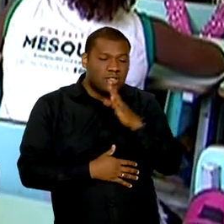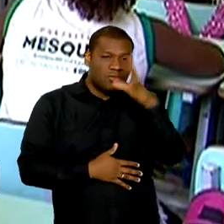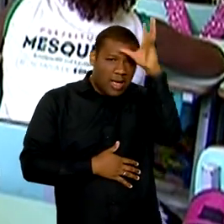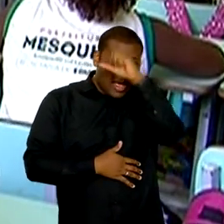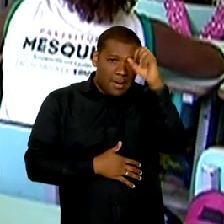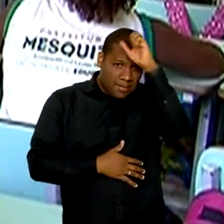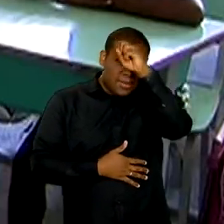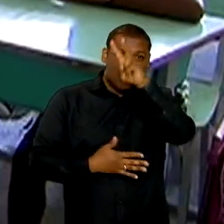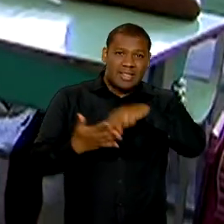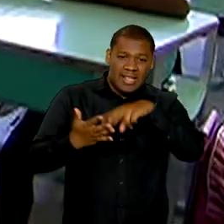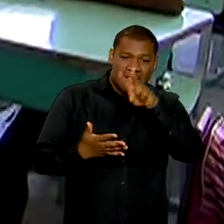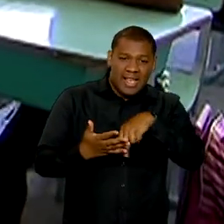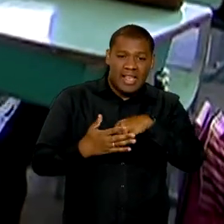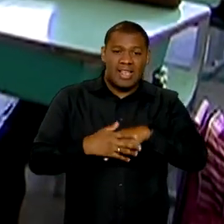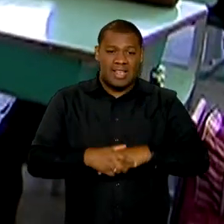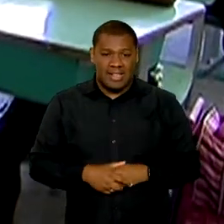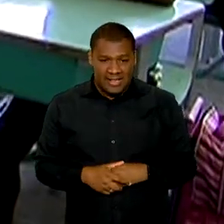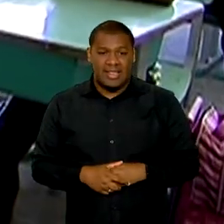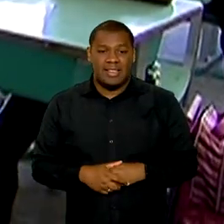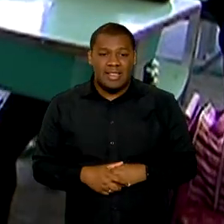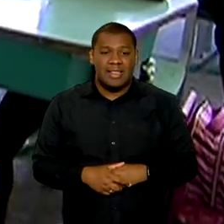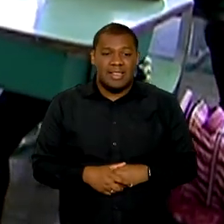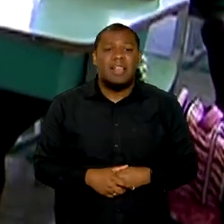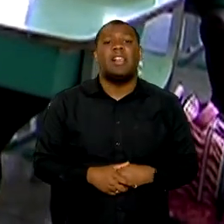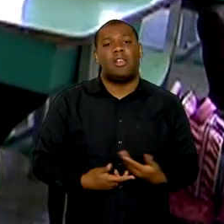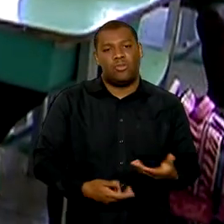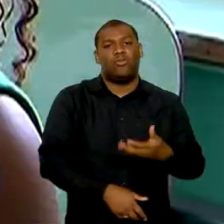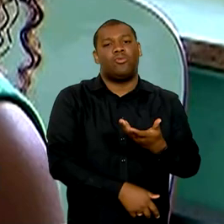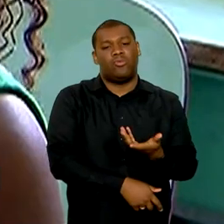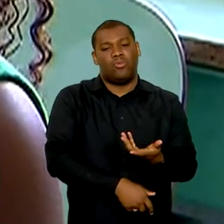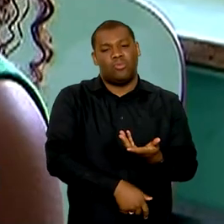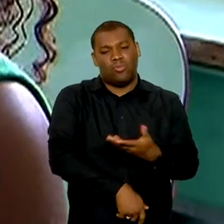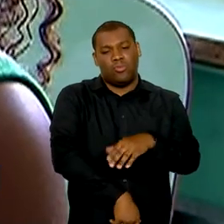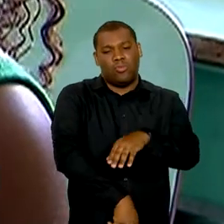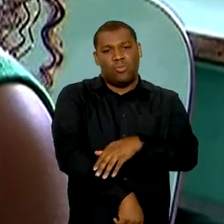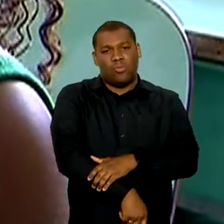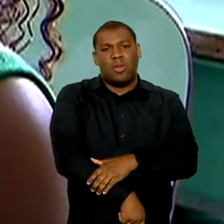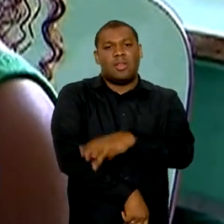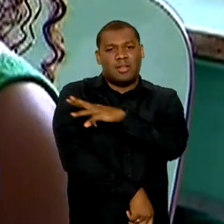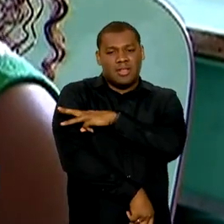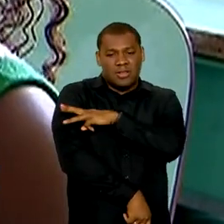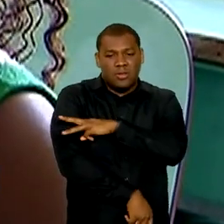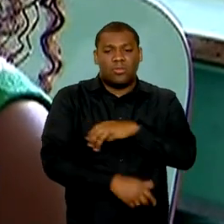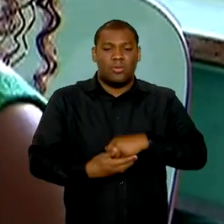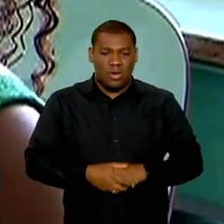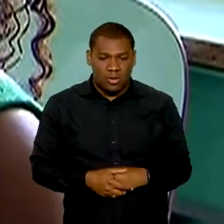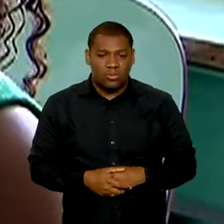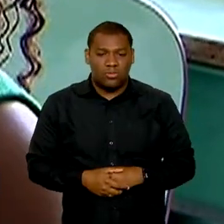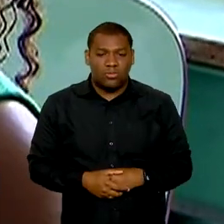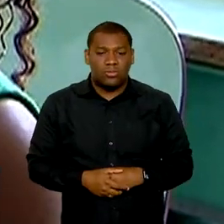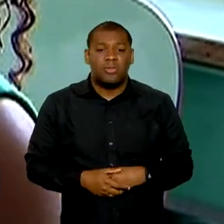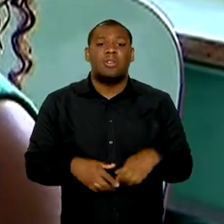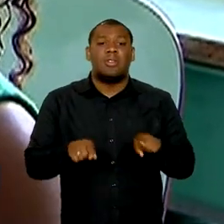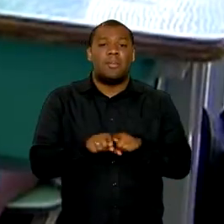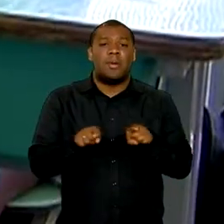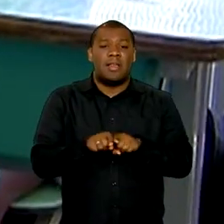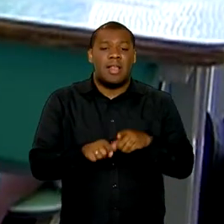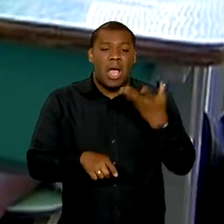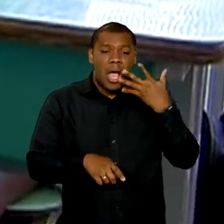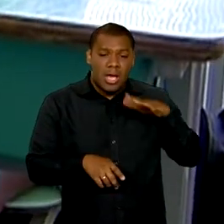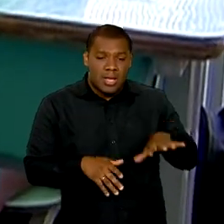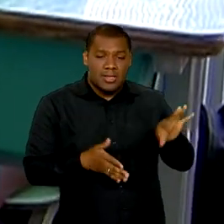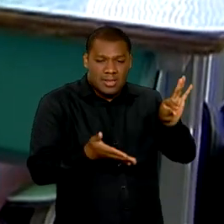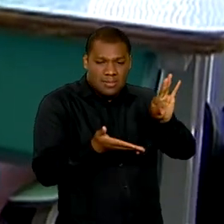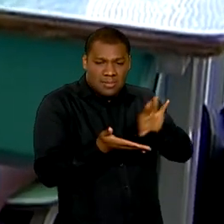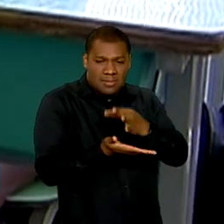ao final do segundo ano do ensino fundamental, além de recomposição das aprendizagens das crianças matriculadas